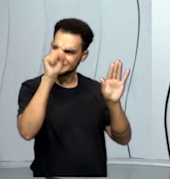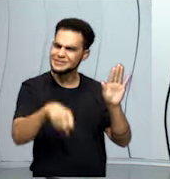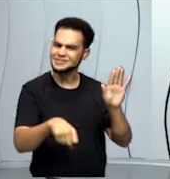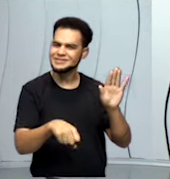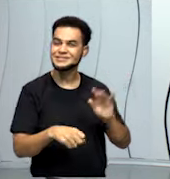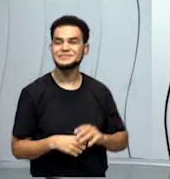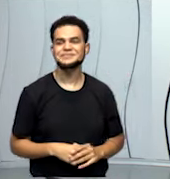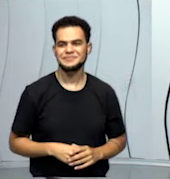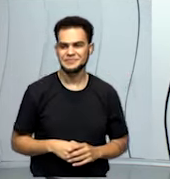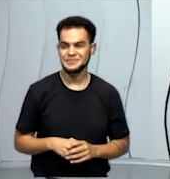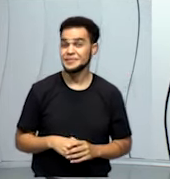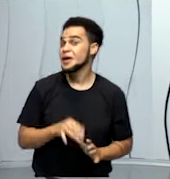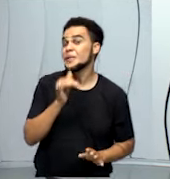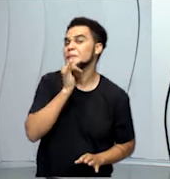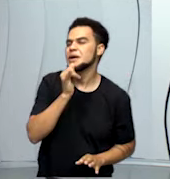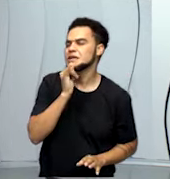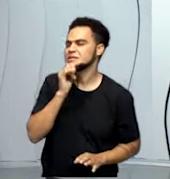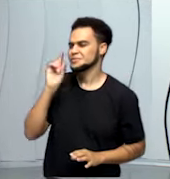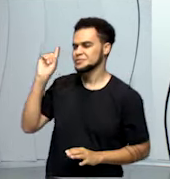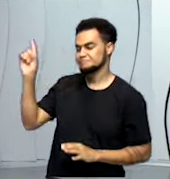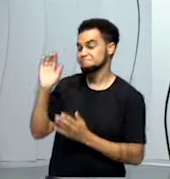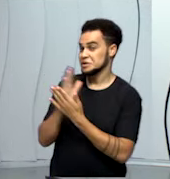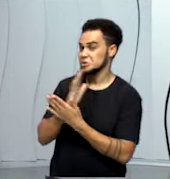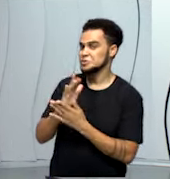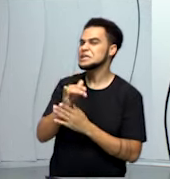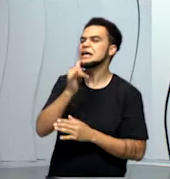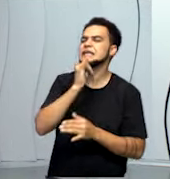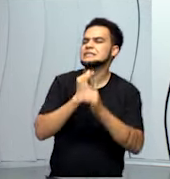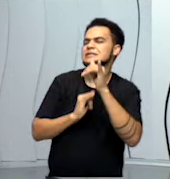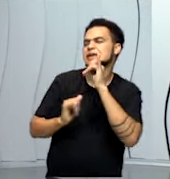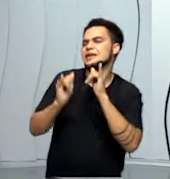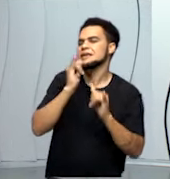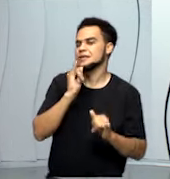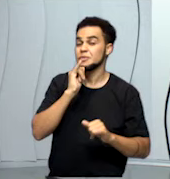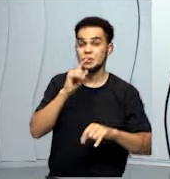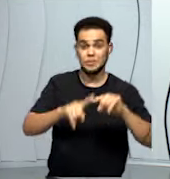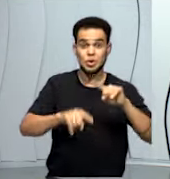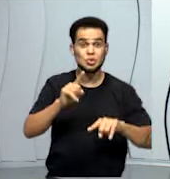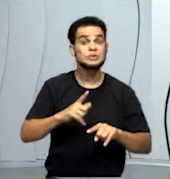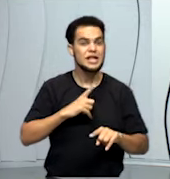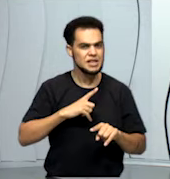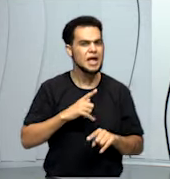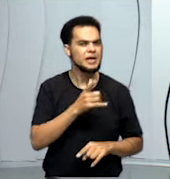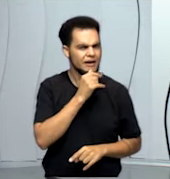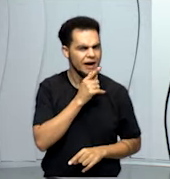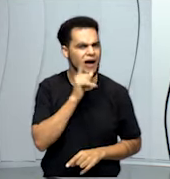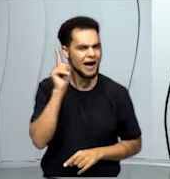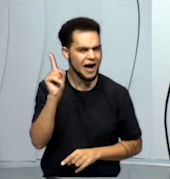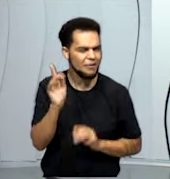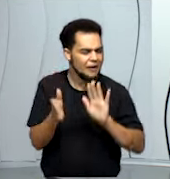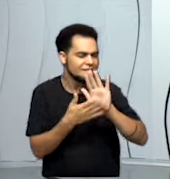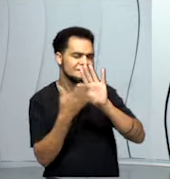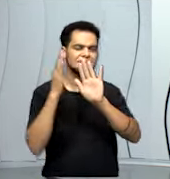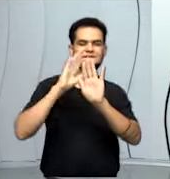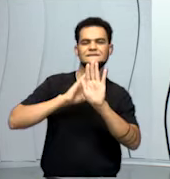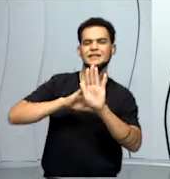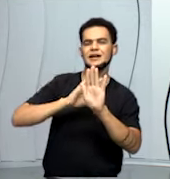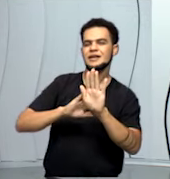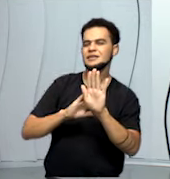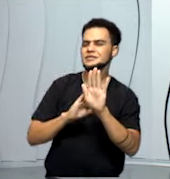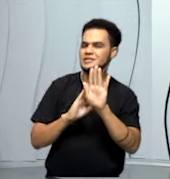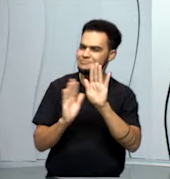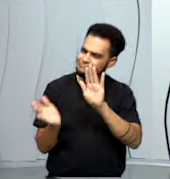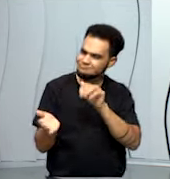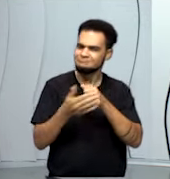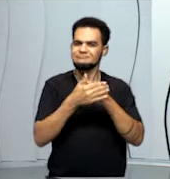Aqui tem alguns exemplos de produtos com muita água virtual, que gastam muita água na sua